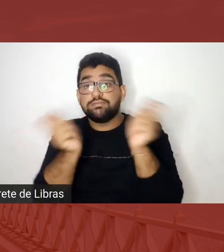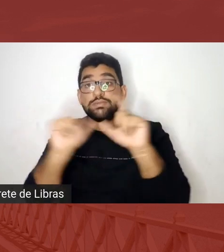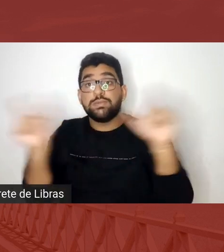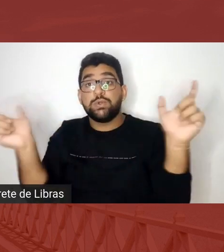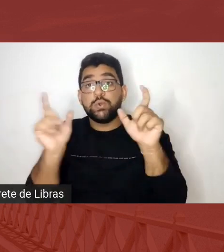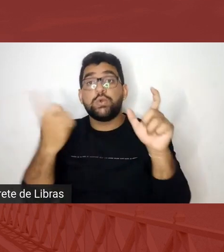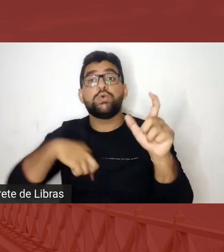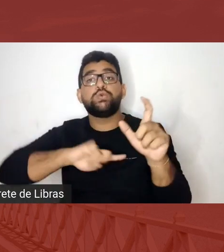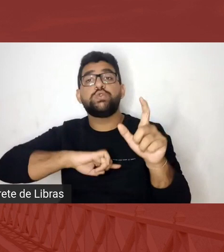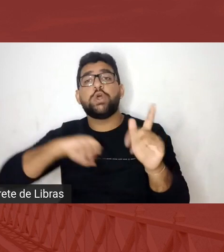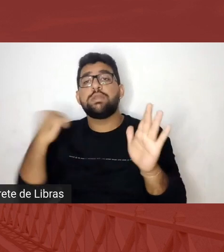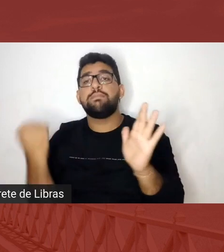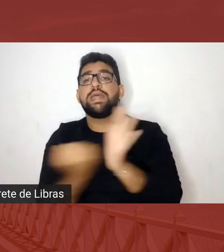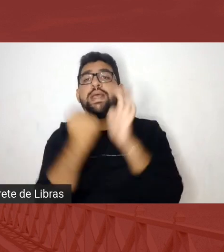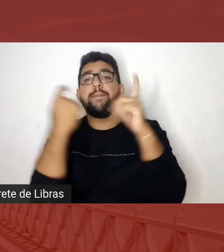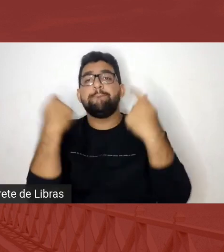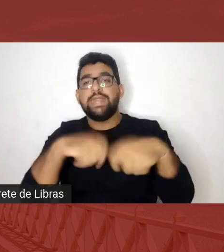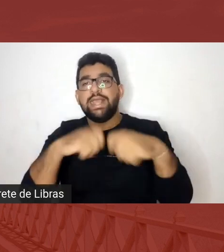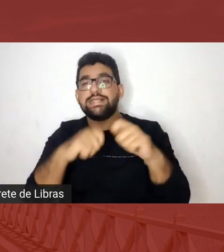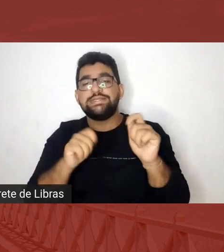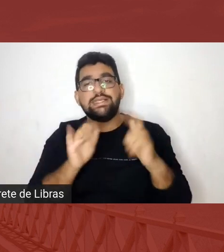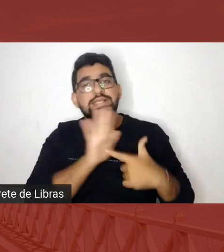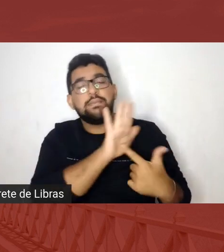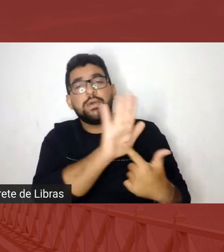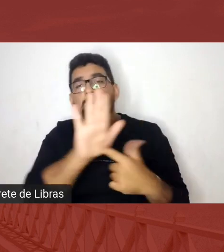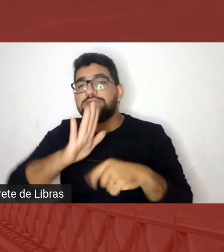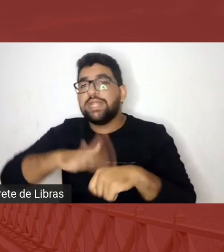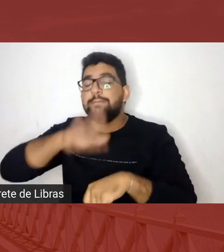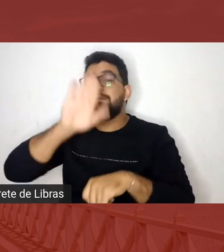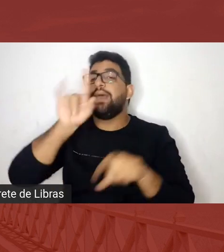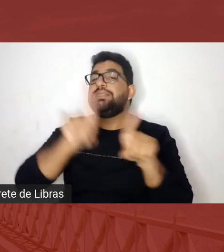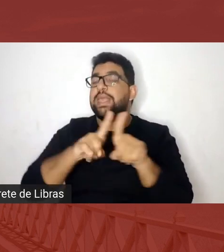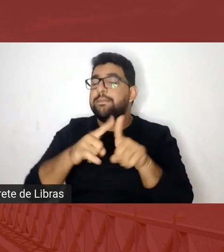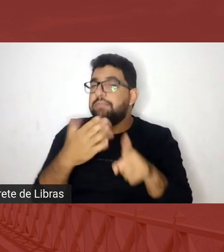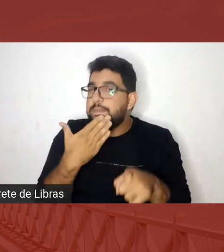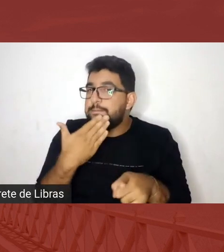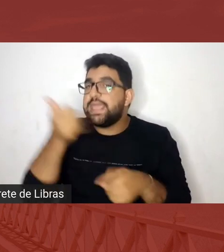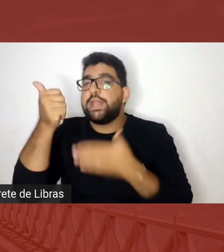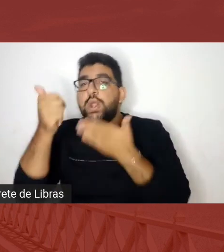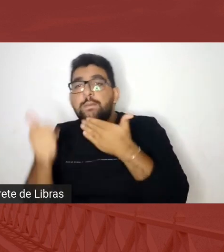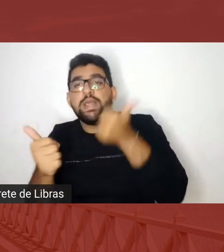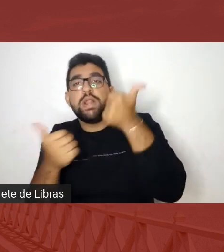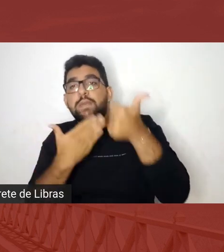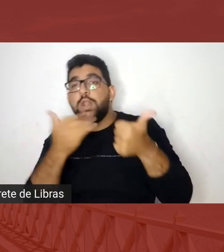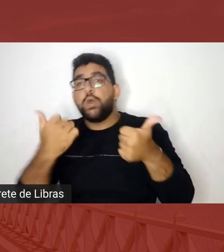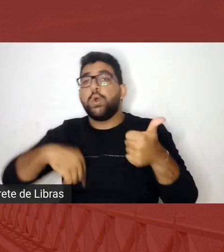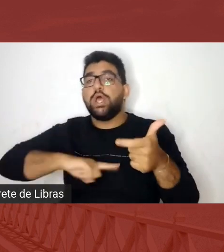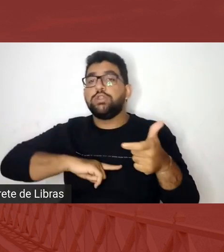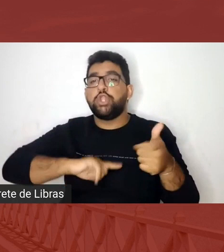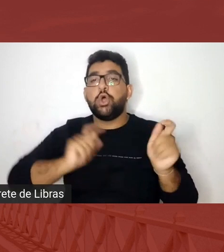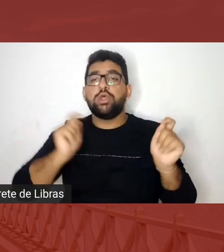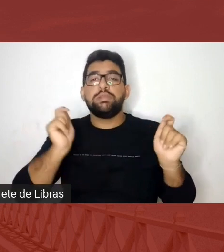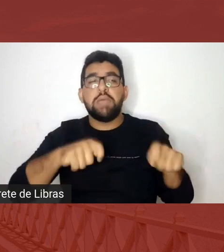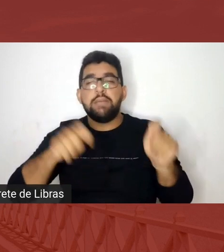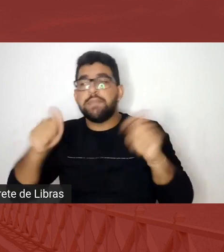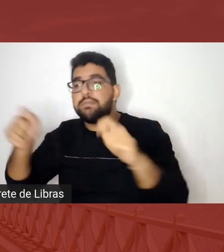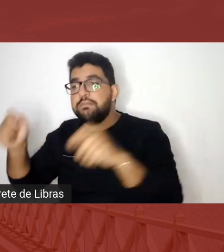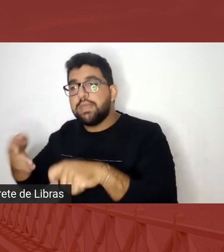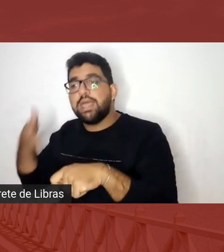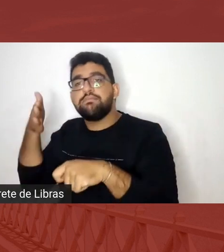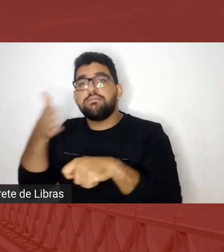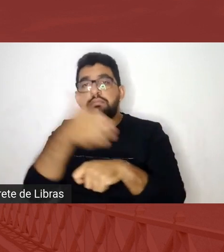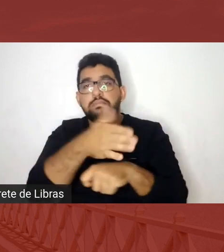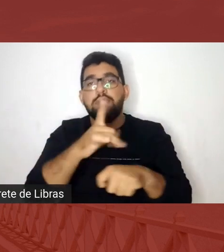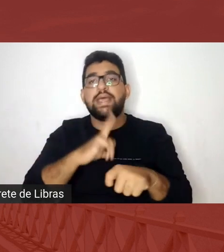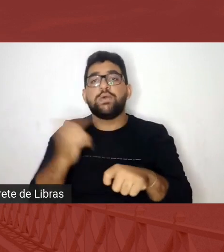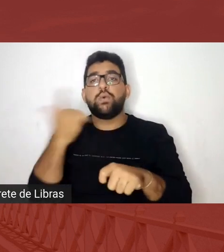necessitamos visibilizar e, claro, melhorando o nosso acesso como pessoas pretas aos direitos humanos.